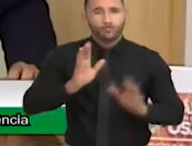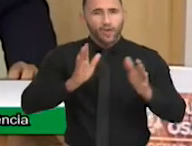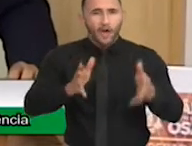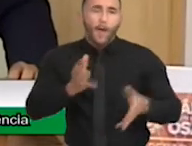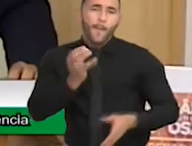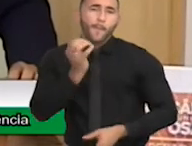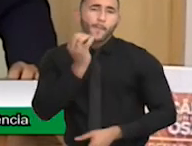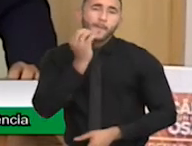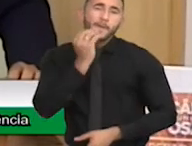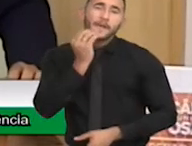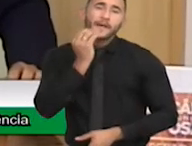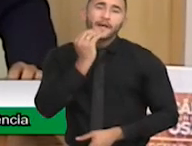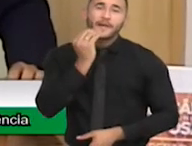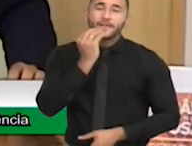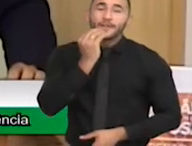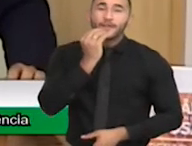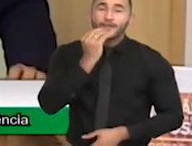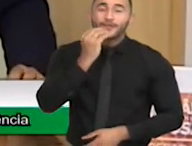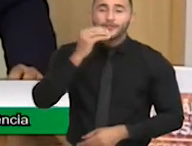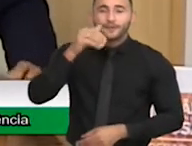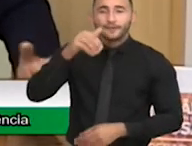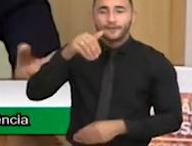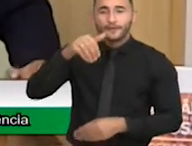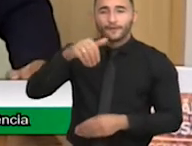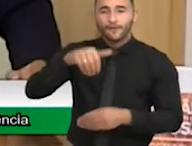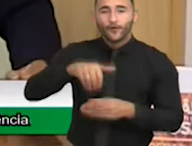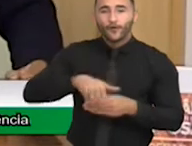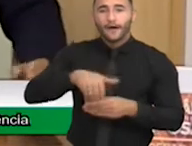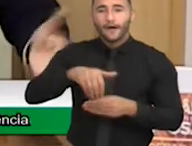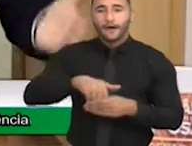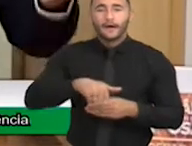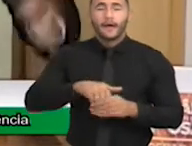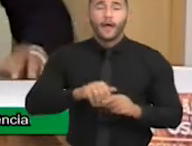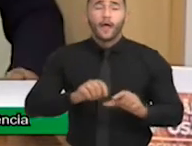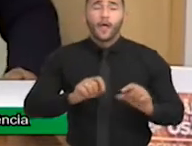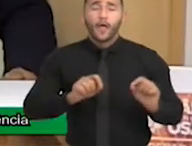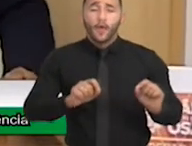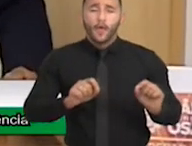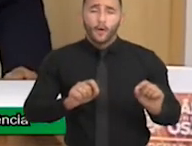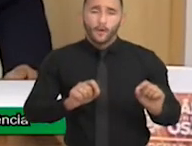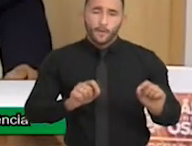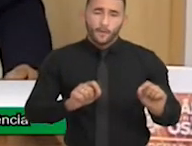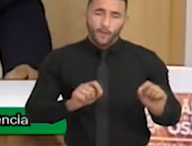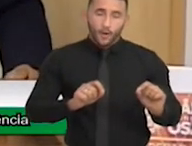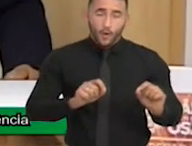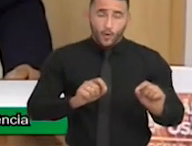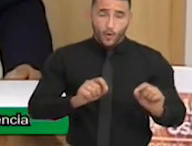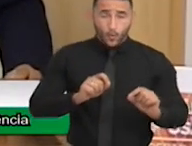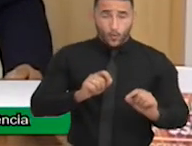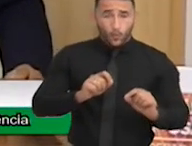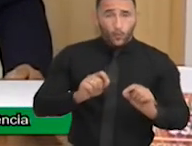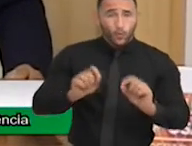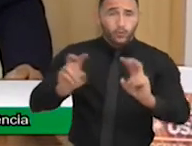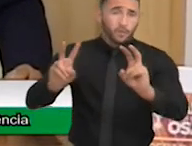de votar a questão do nosso hospital infantil,